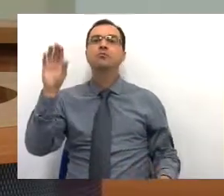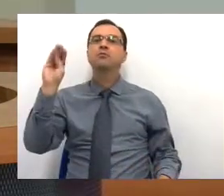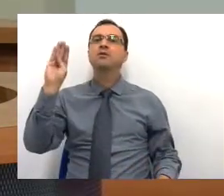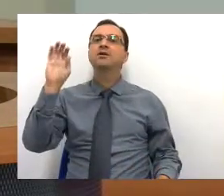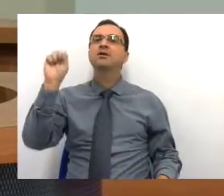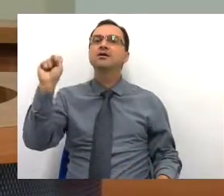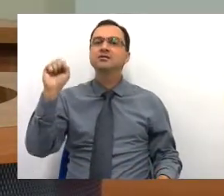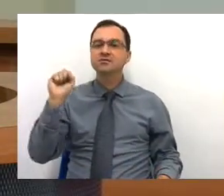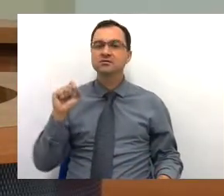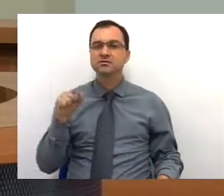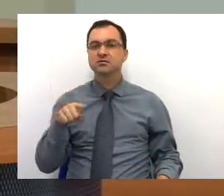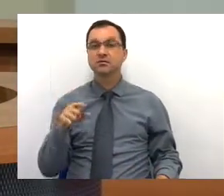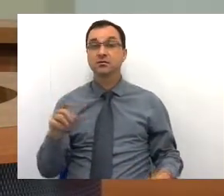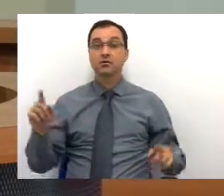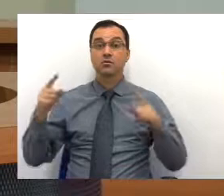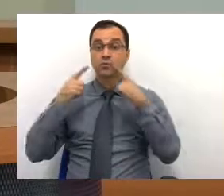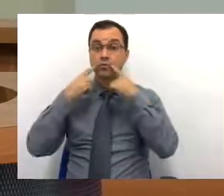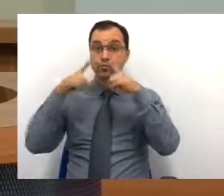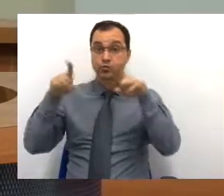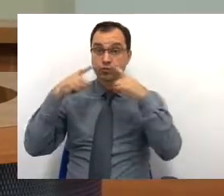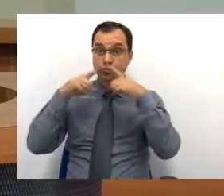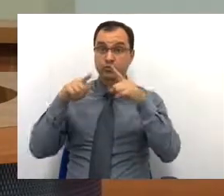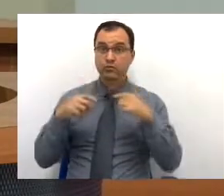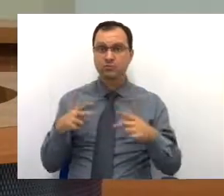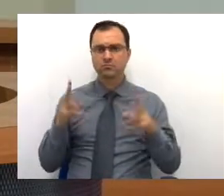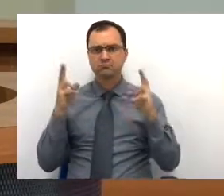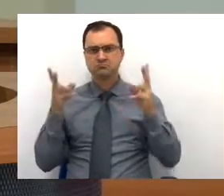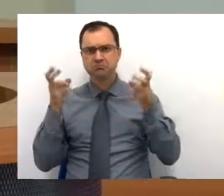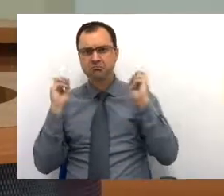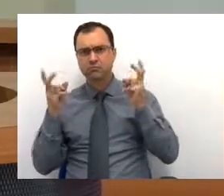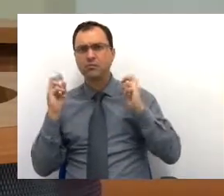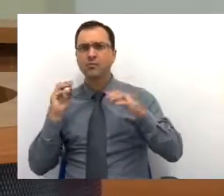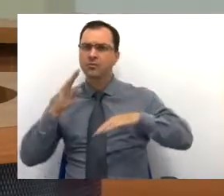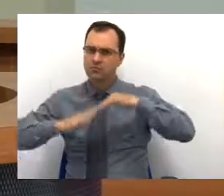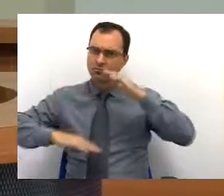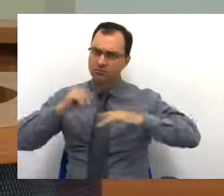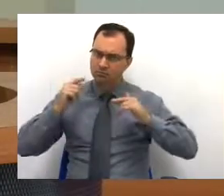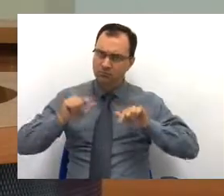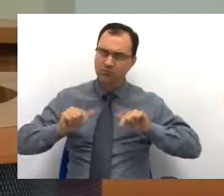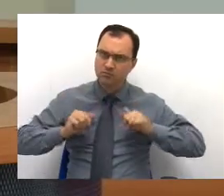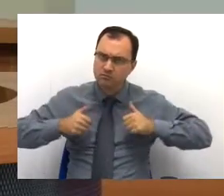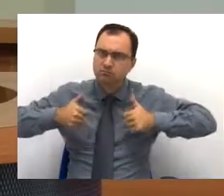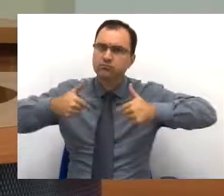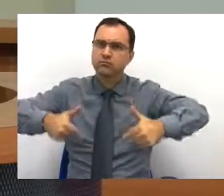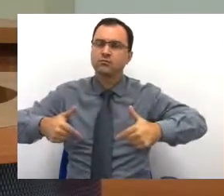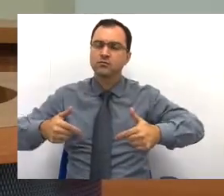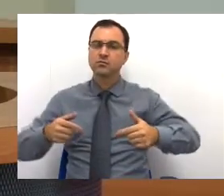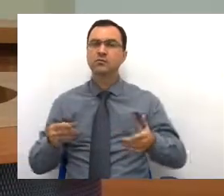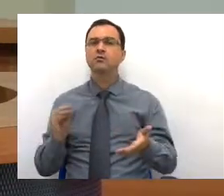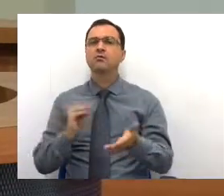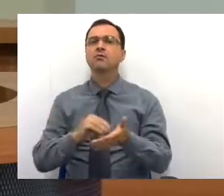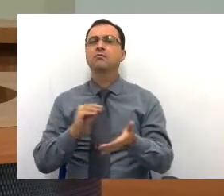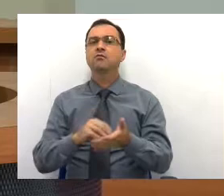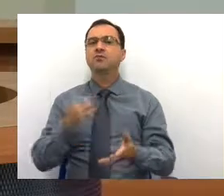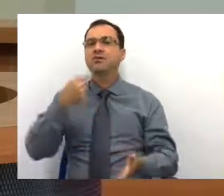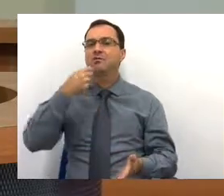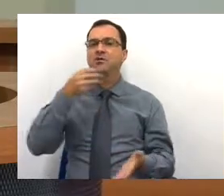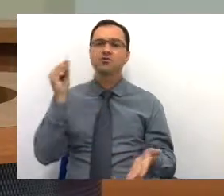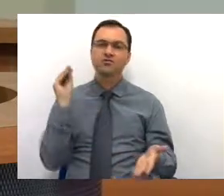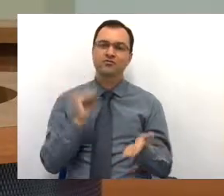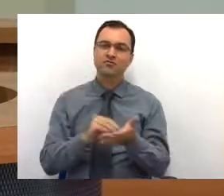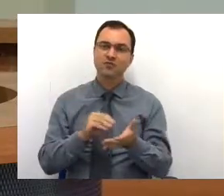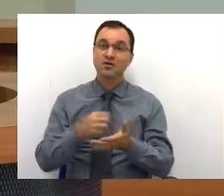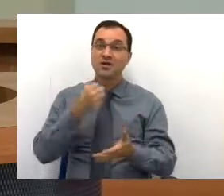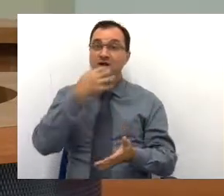Não, através de várias reclamações, que a gente age. Então, eu pude perceber que está faltando muito remédio, e